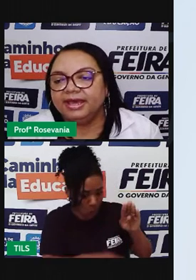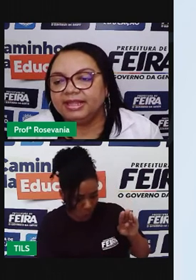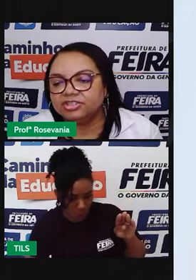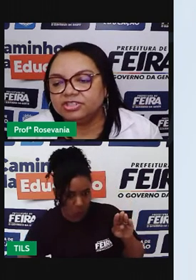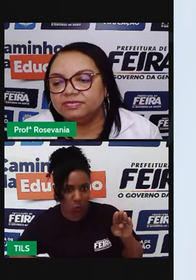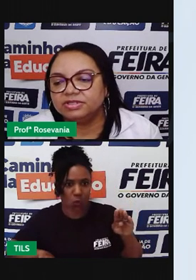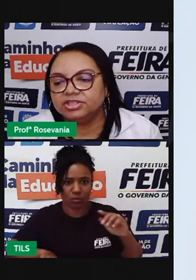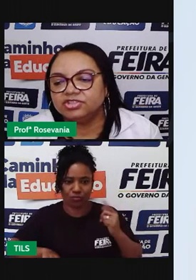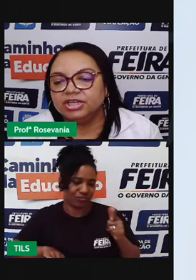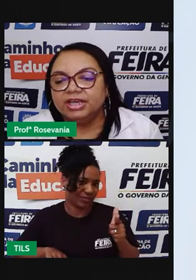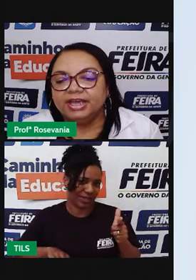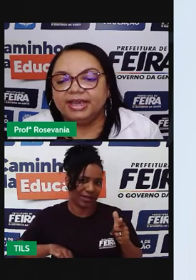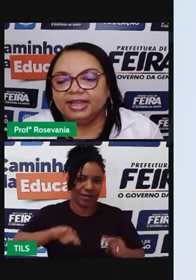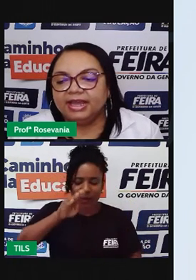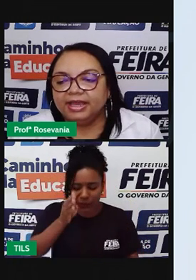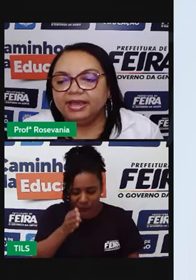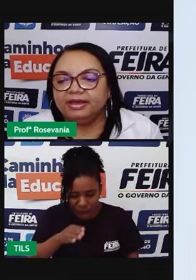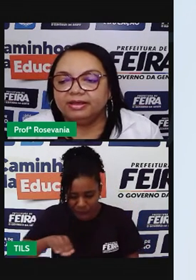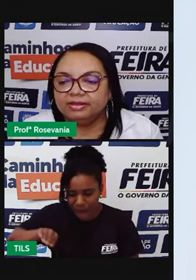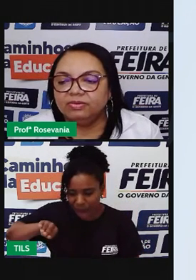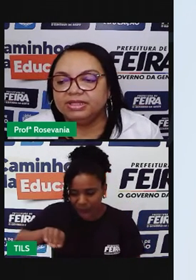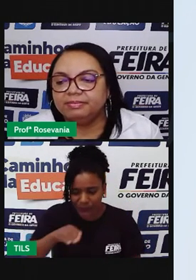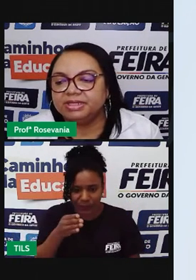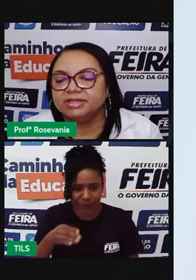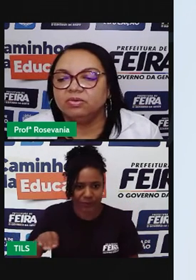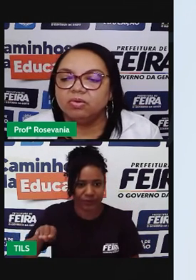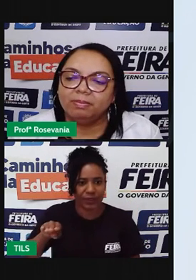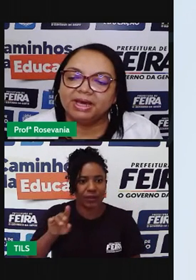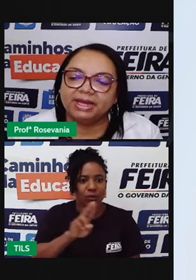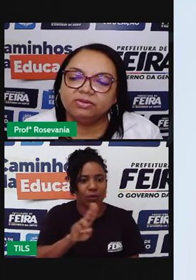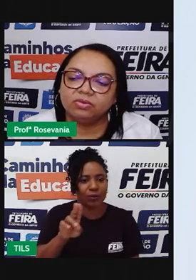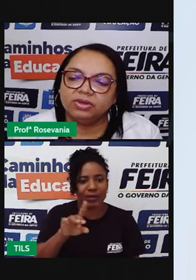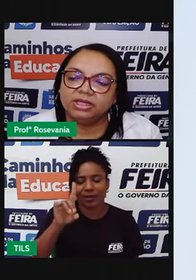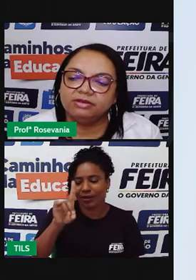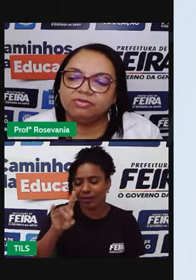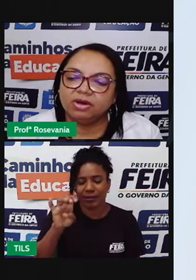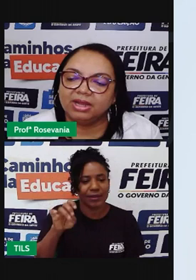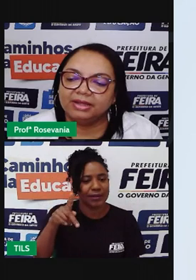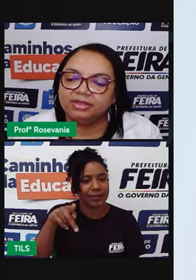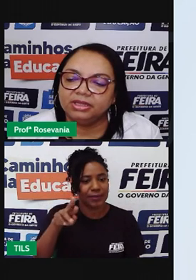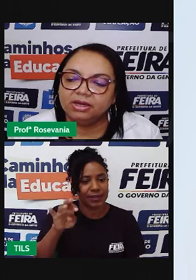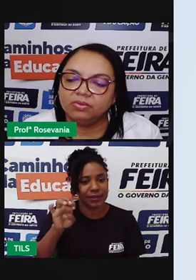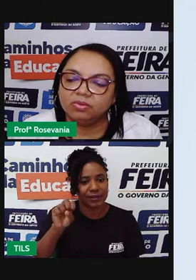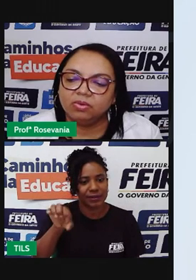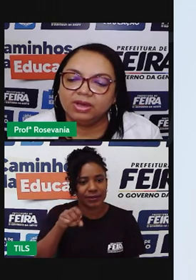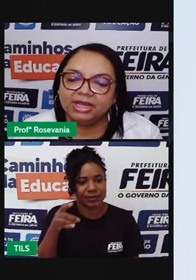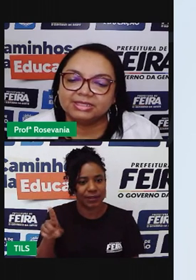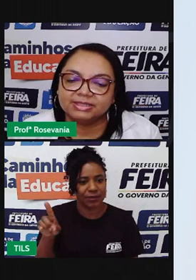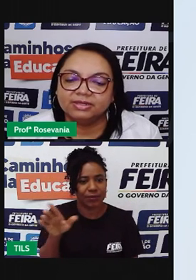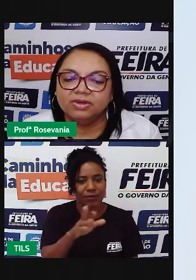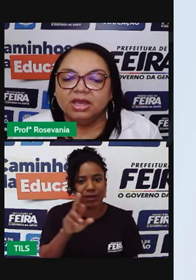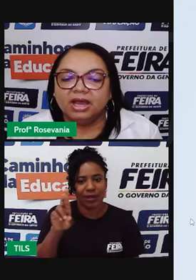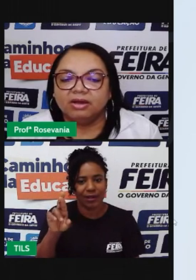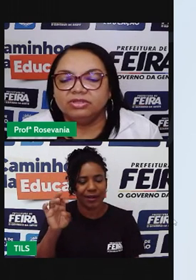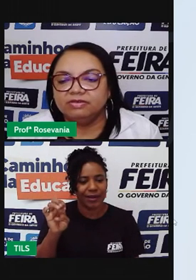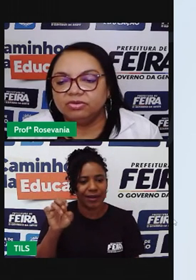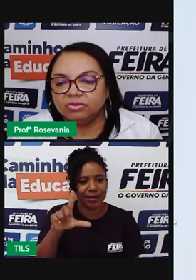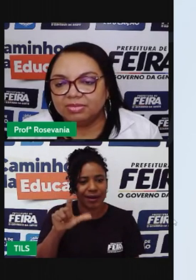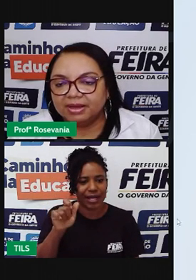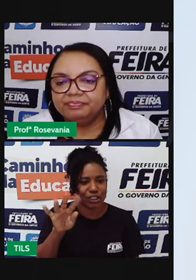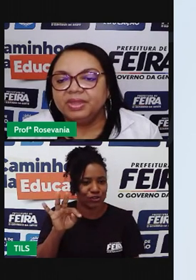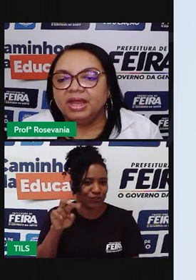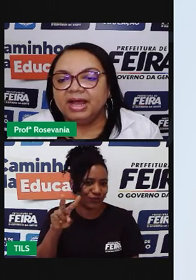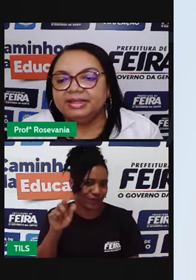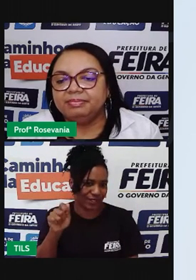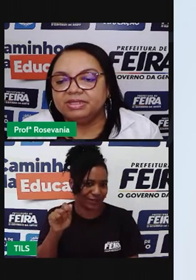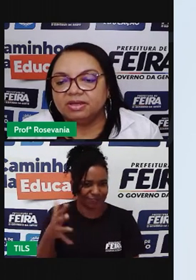relativa, ou seja, ela é uma depressão comparada com o relevo ao lado e não com relação ao nível